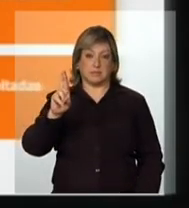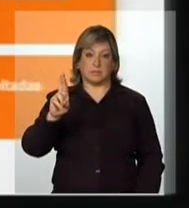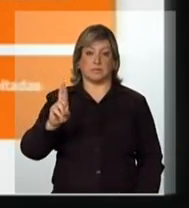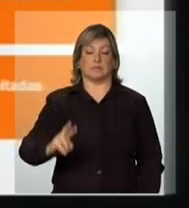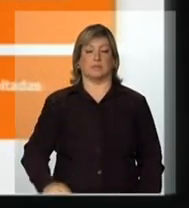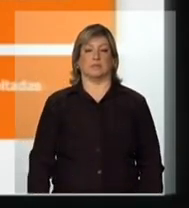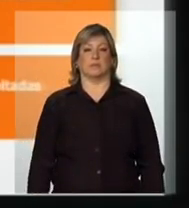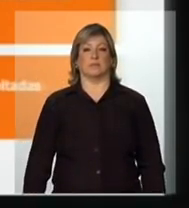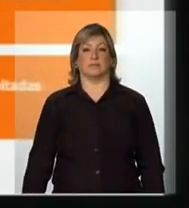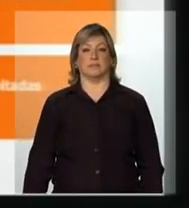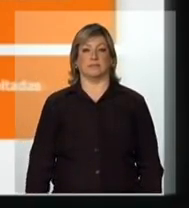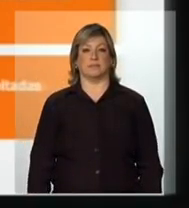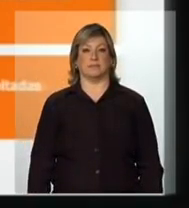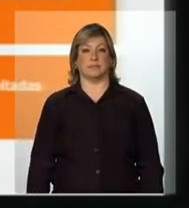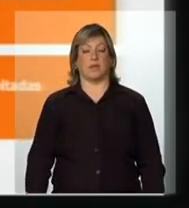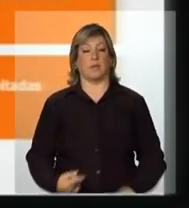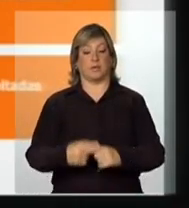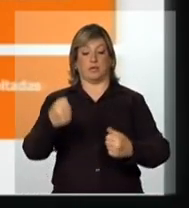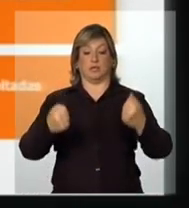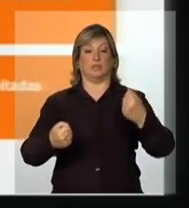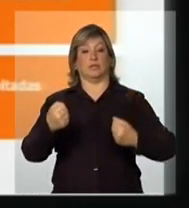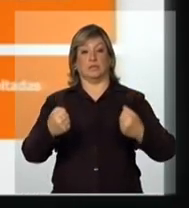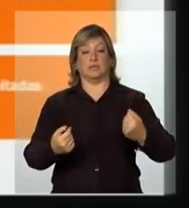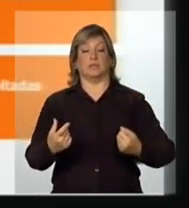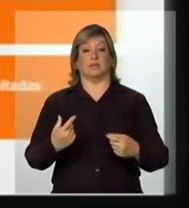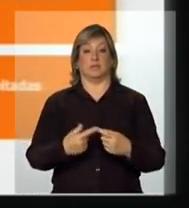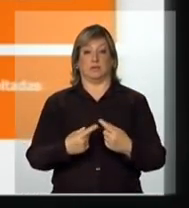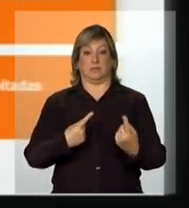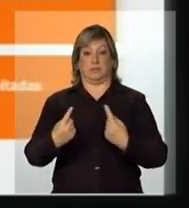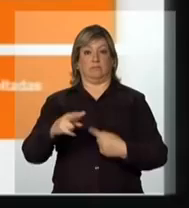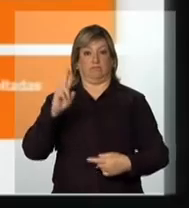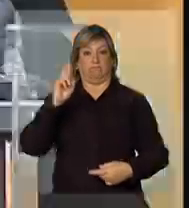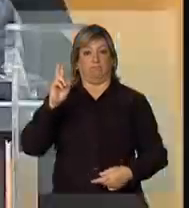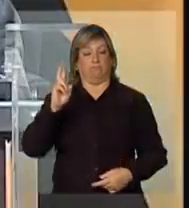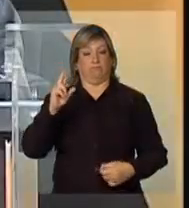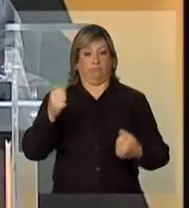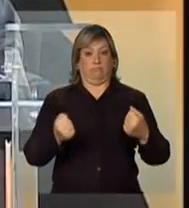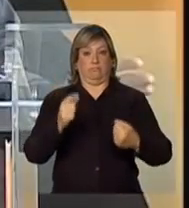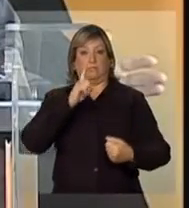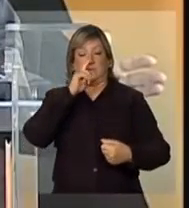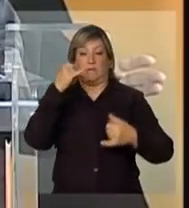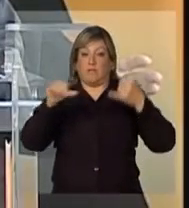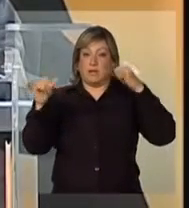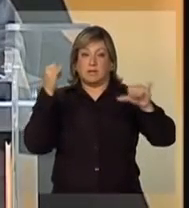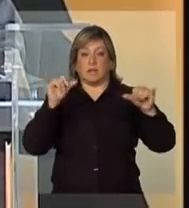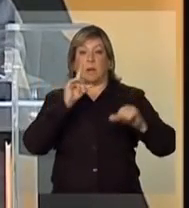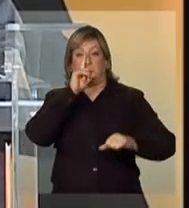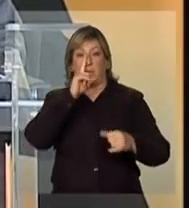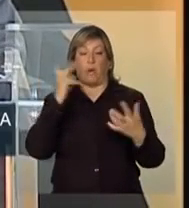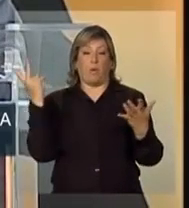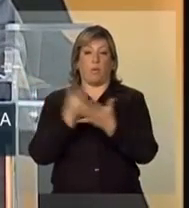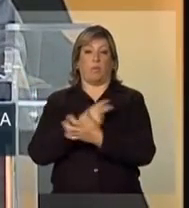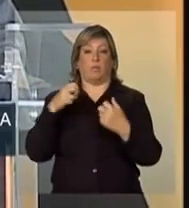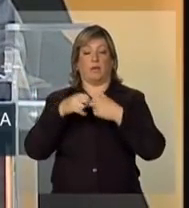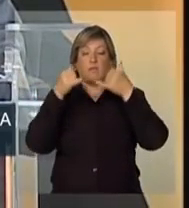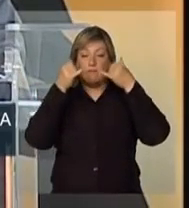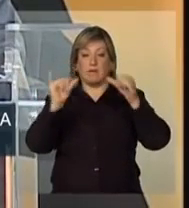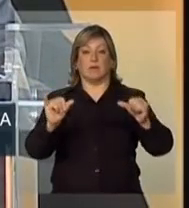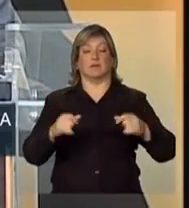por dirigir um veículo, quanto aos riscos quando